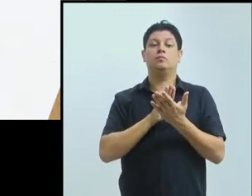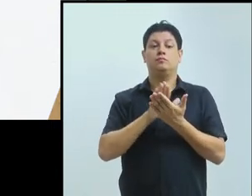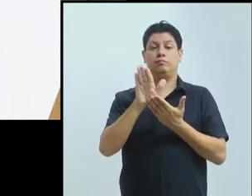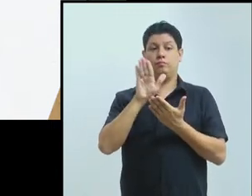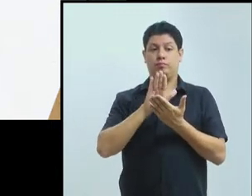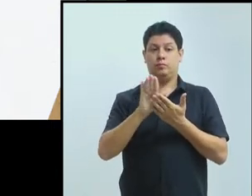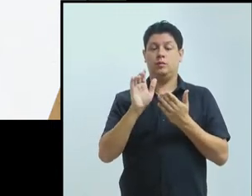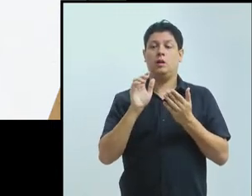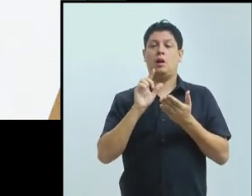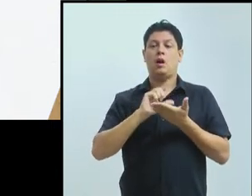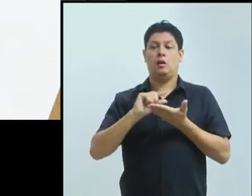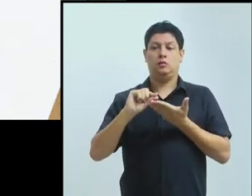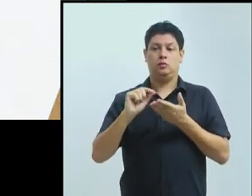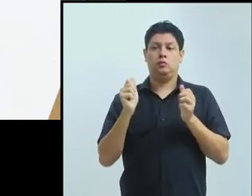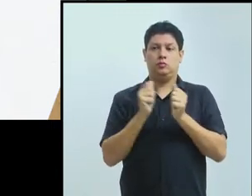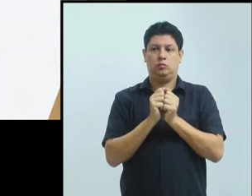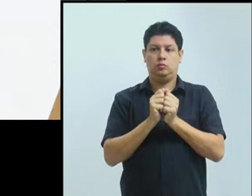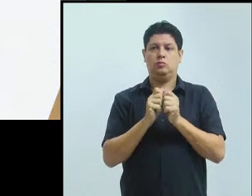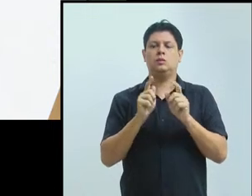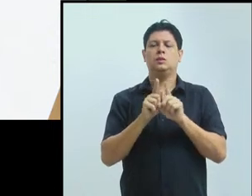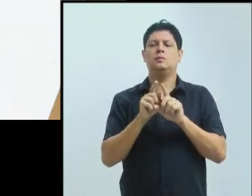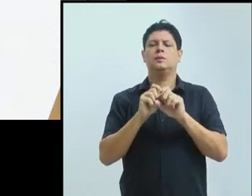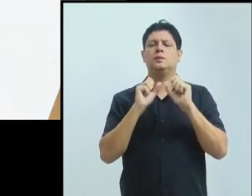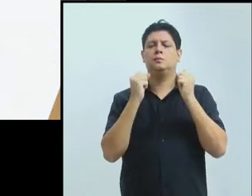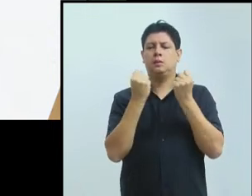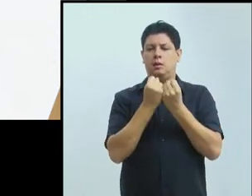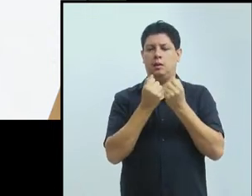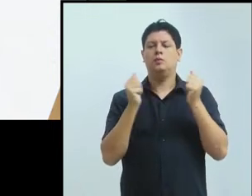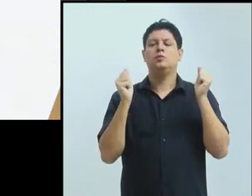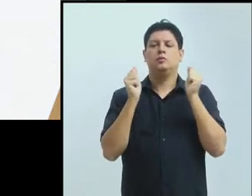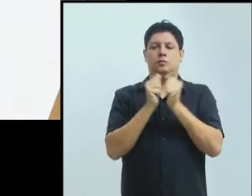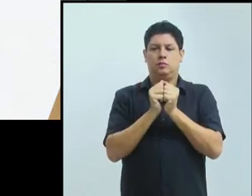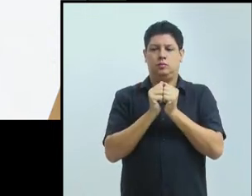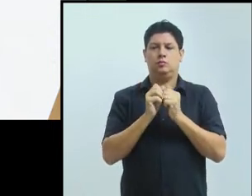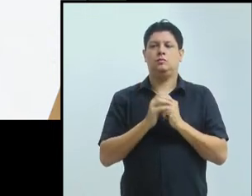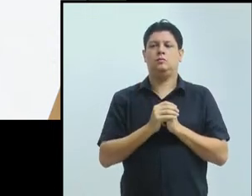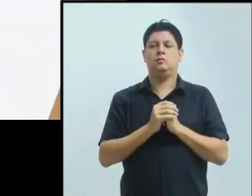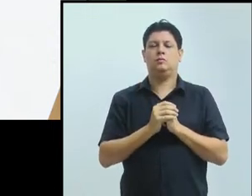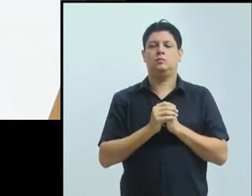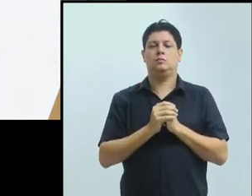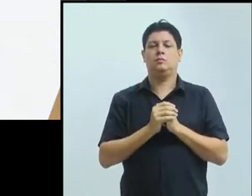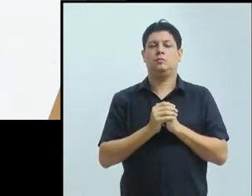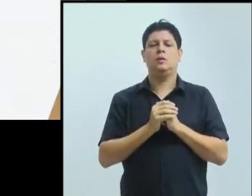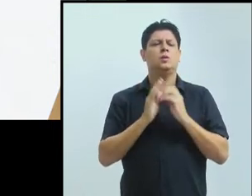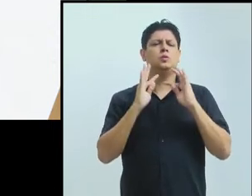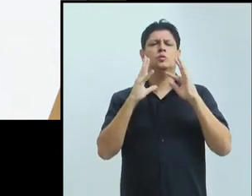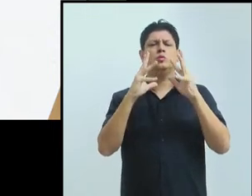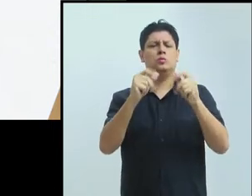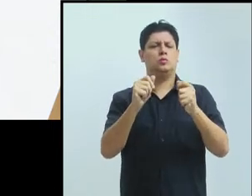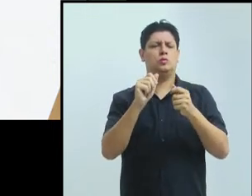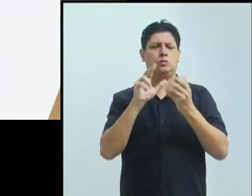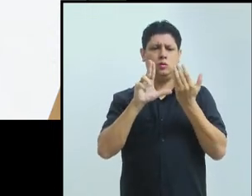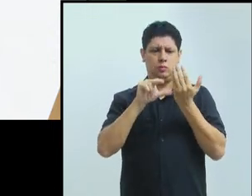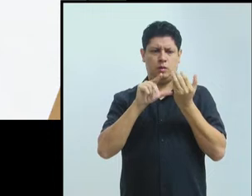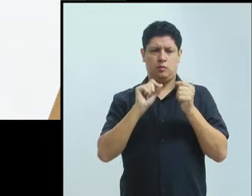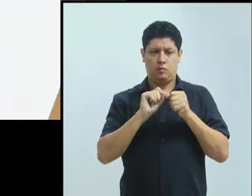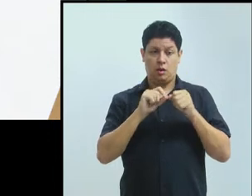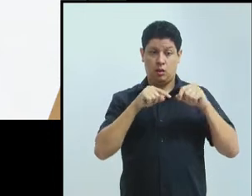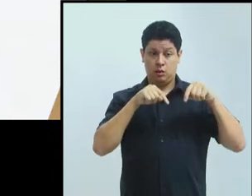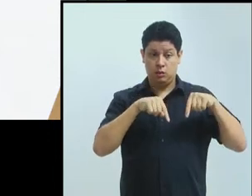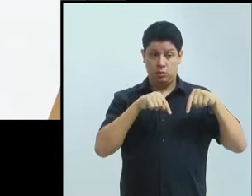seminários. Então, tudo o que a gente faz, digamos, aqui entre nós, fazer isso